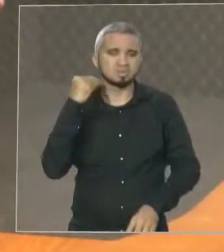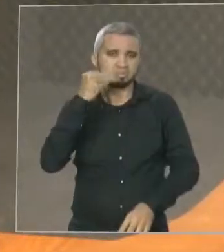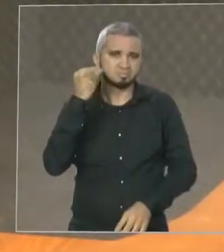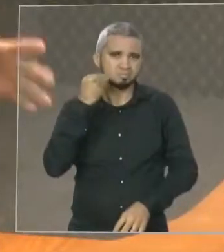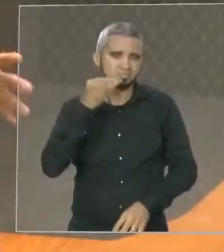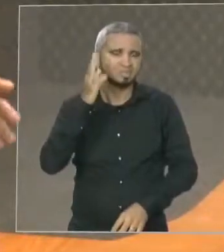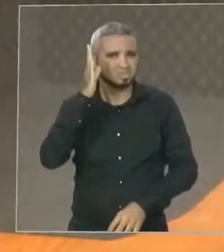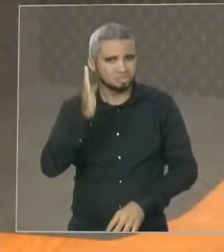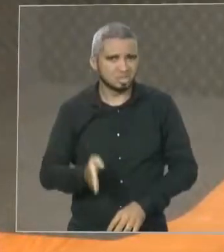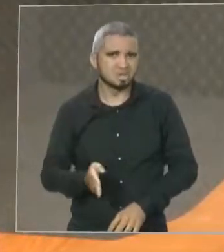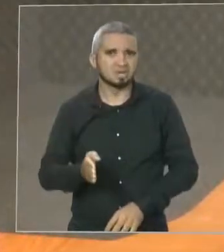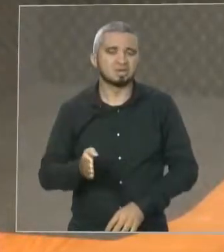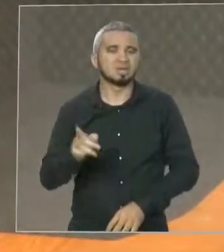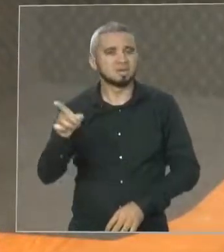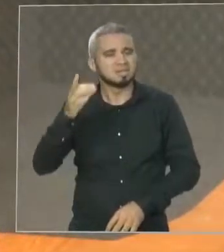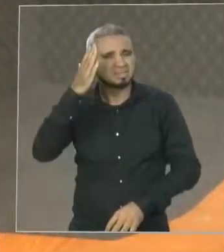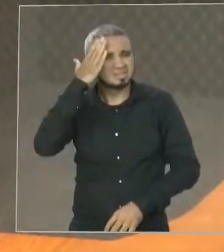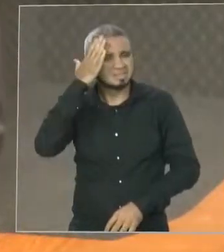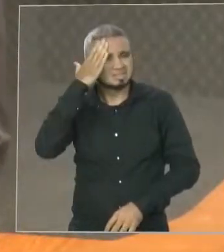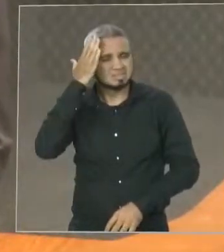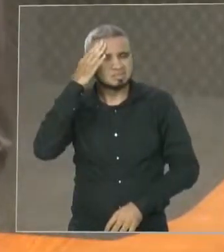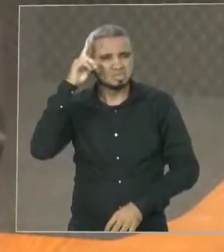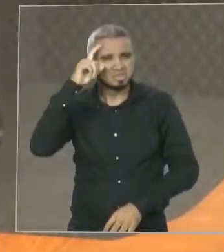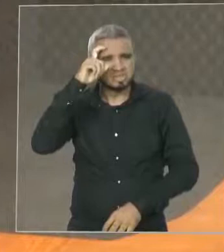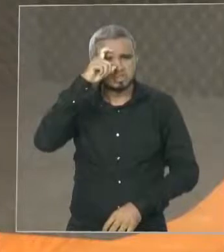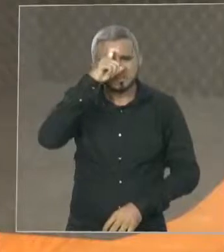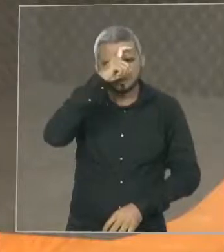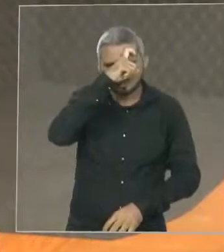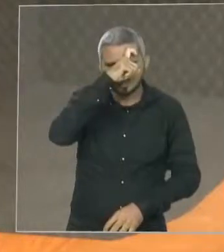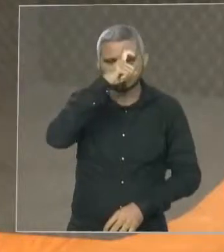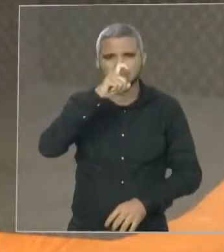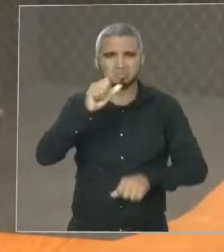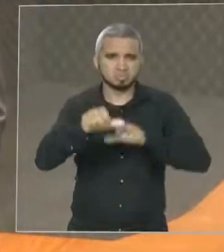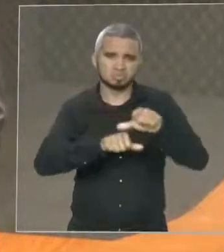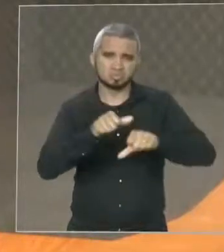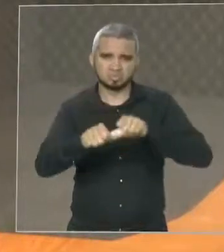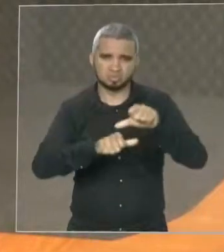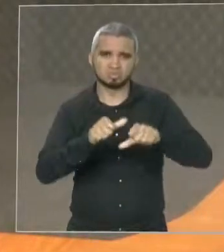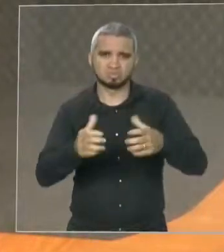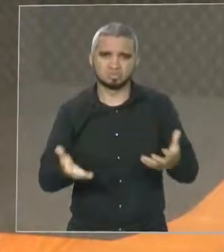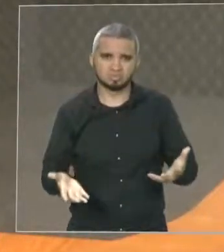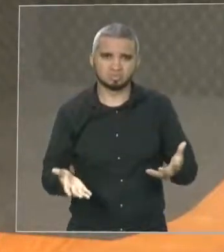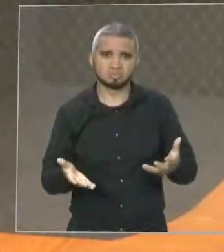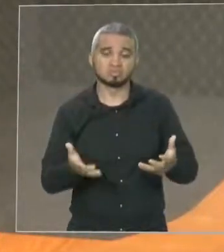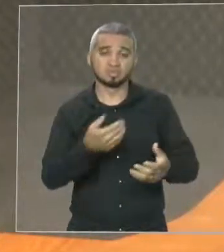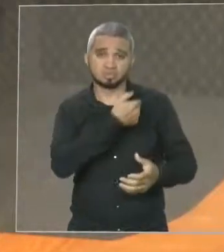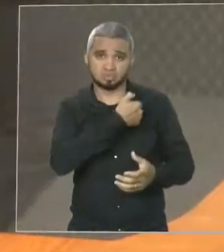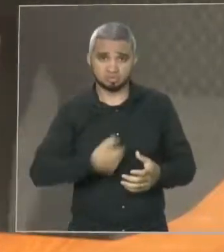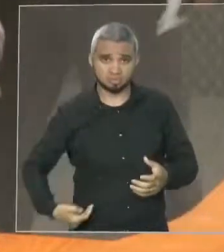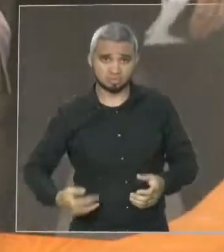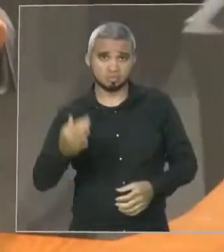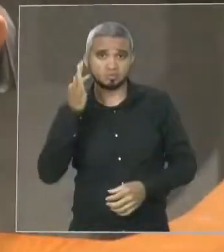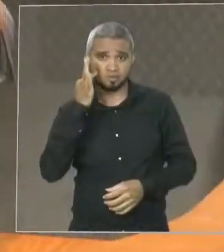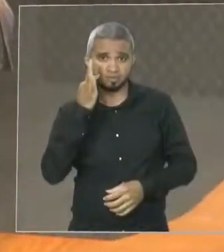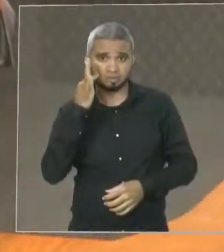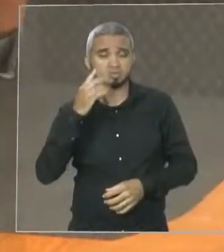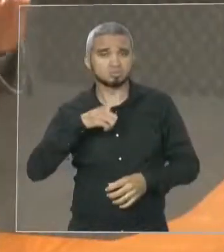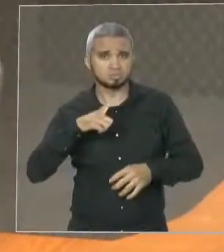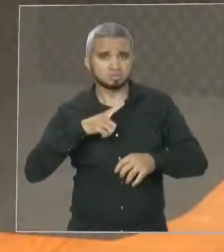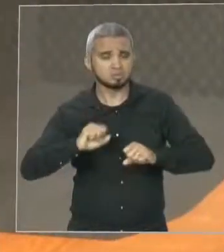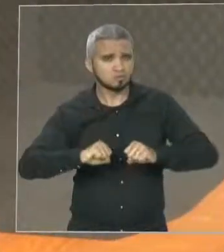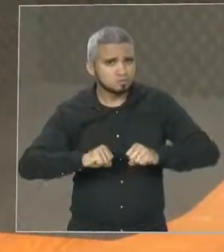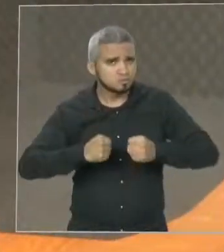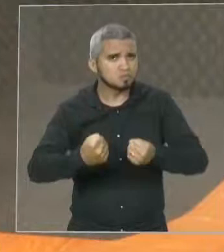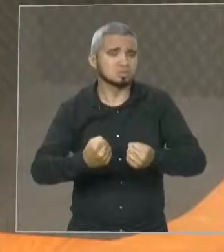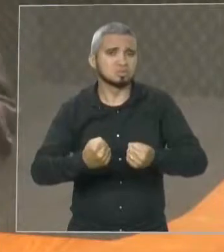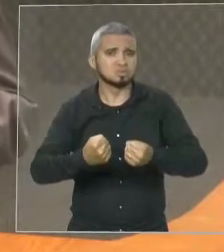esse quadro que está aí. O governo atual tem atuado fortemente em relação à educação, aliás é uma das áreas que tem maior